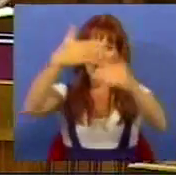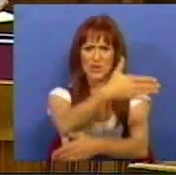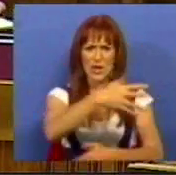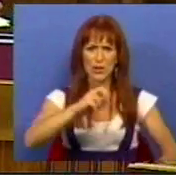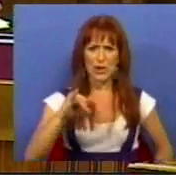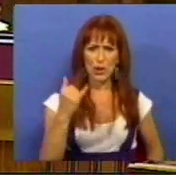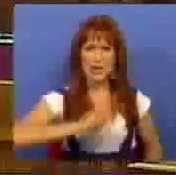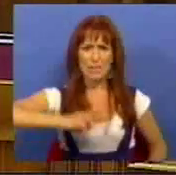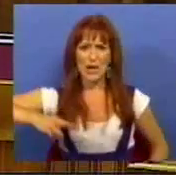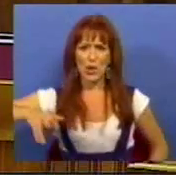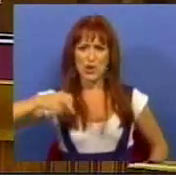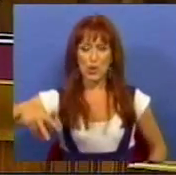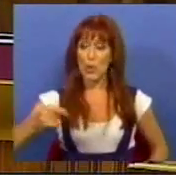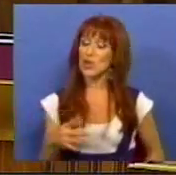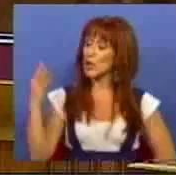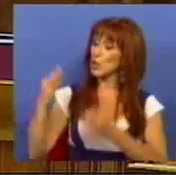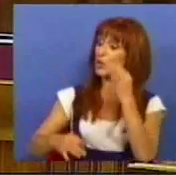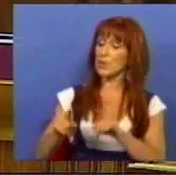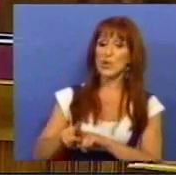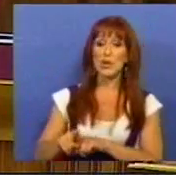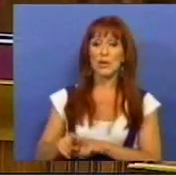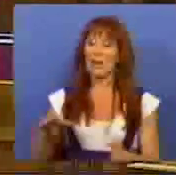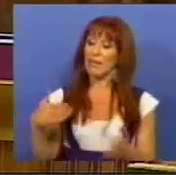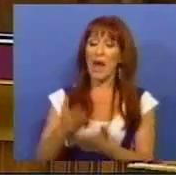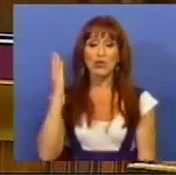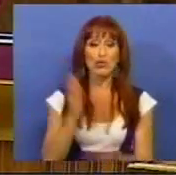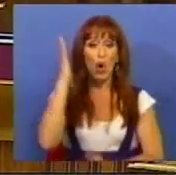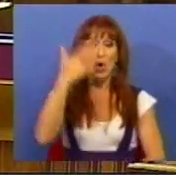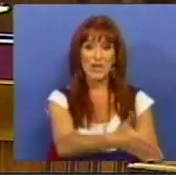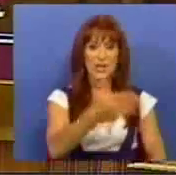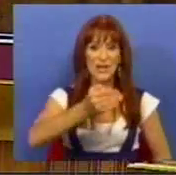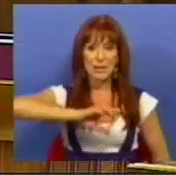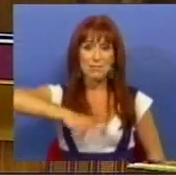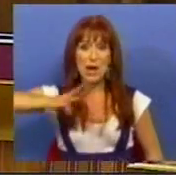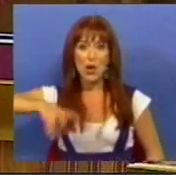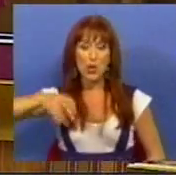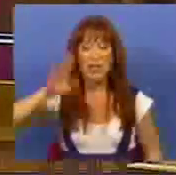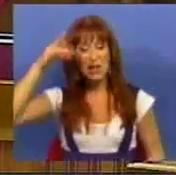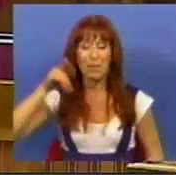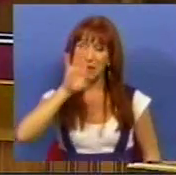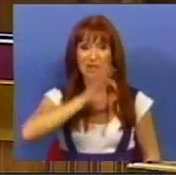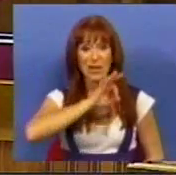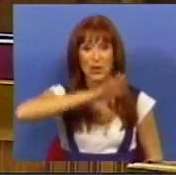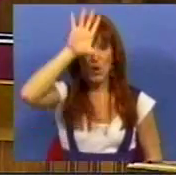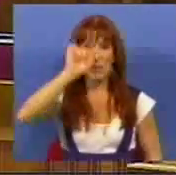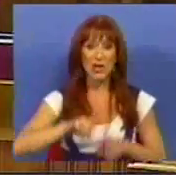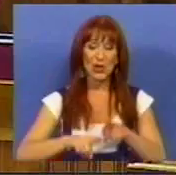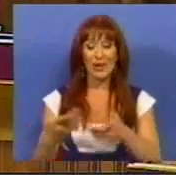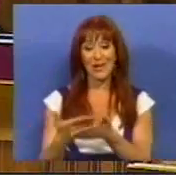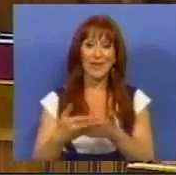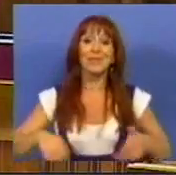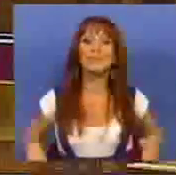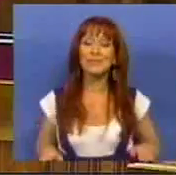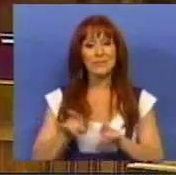132 milhões de euros e o Tribunal lhe confere apenas 17 milhões de euros. É preciso saber se o Ministro da